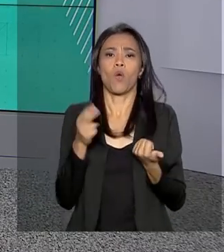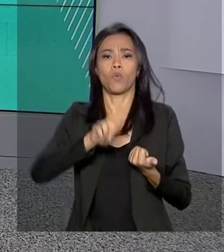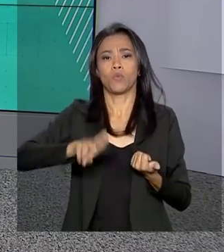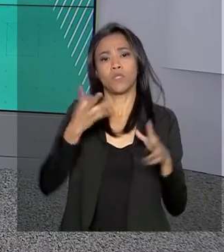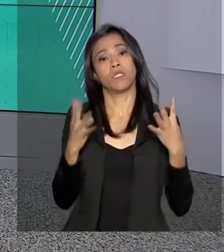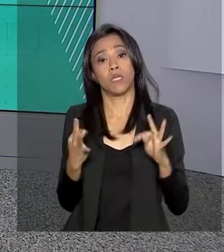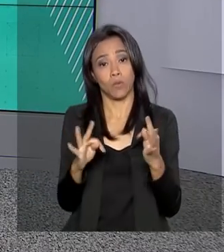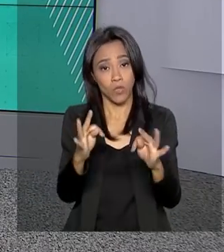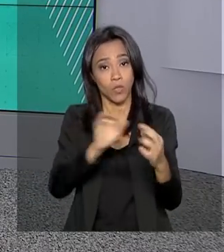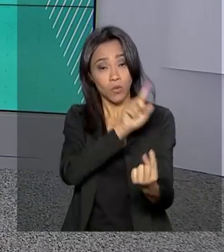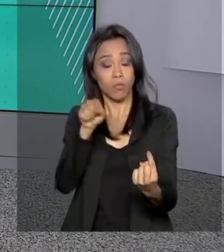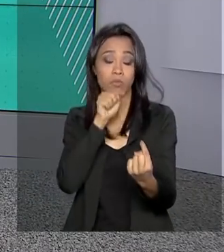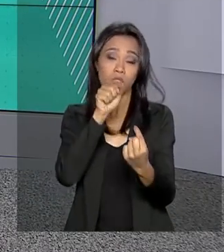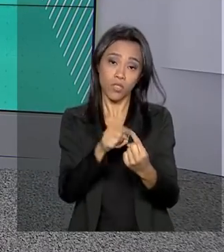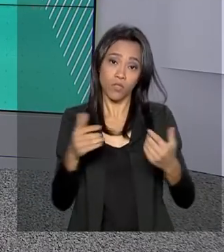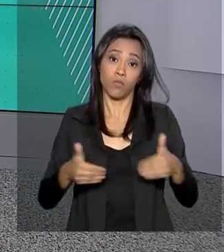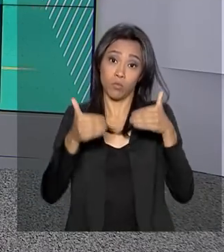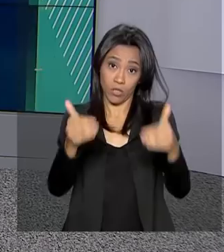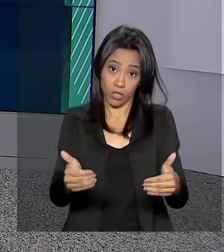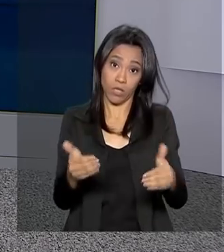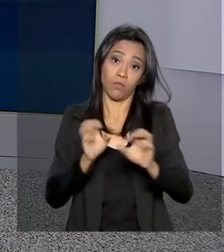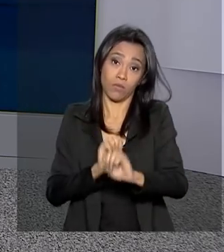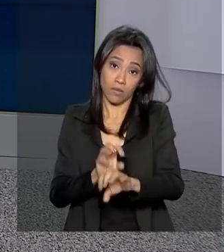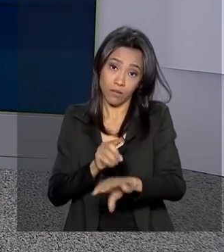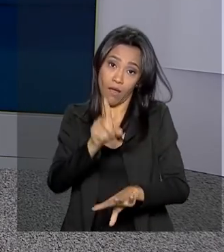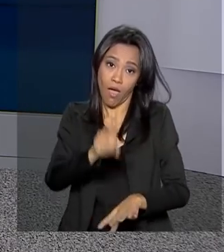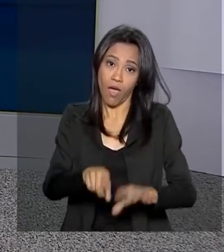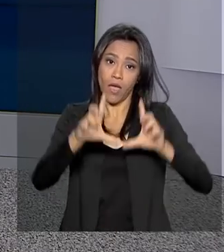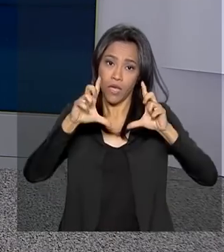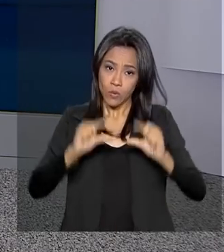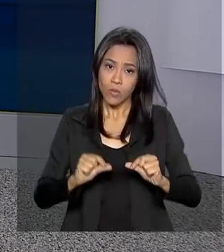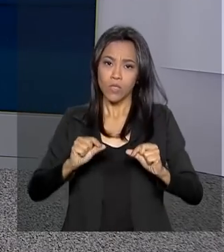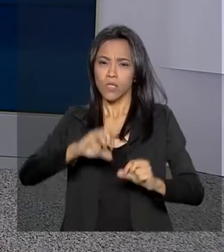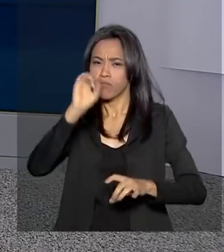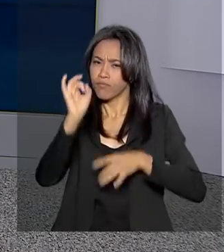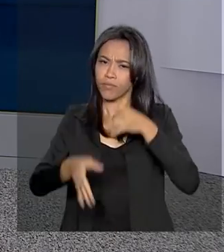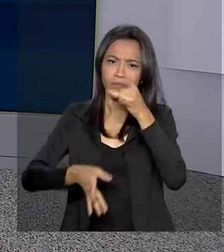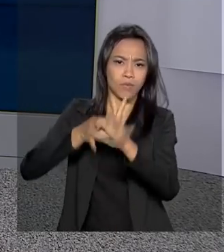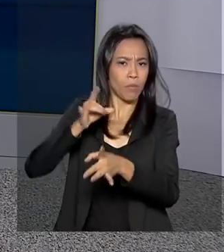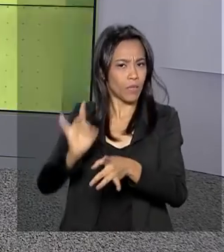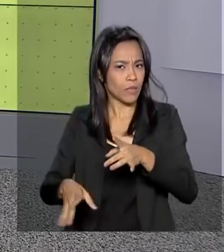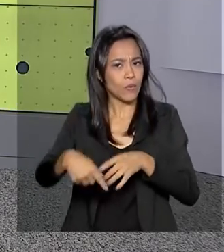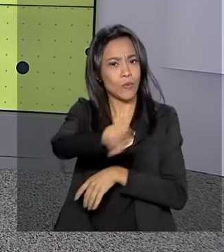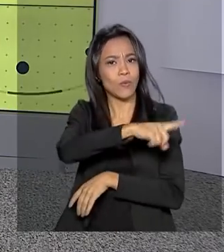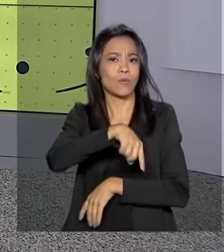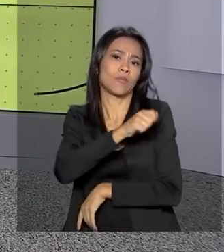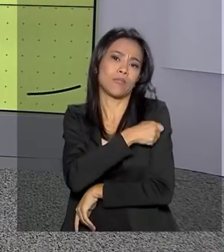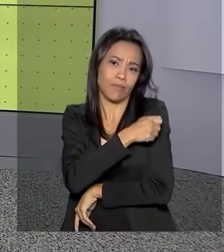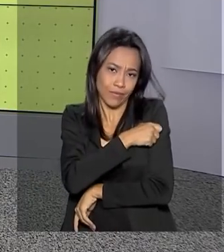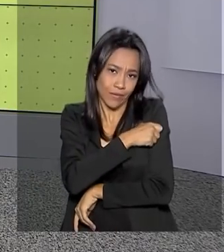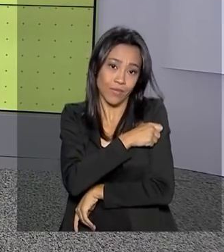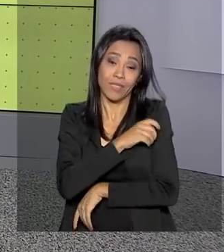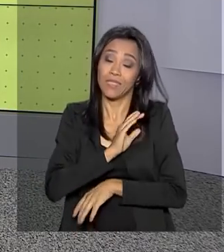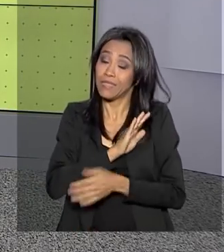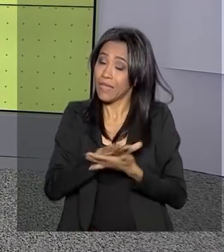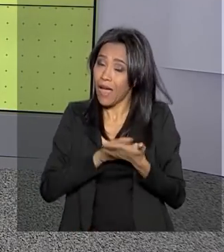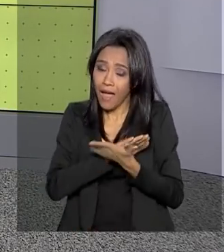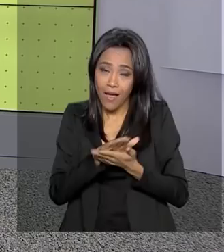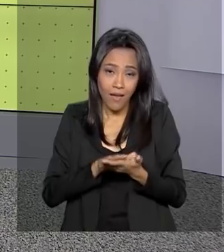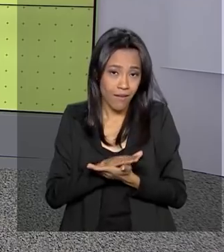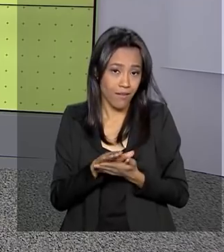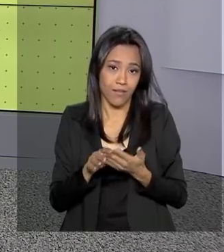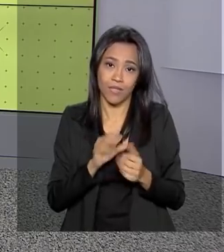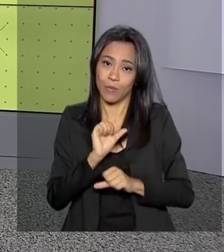prova, a intenção do Ministério da Educação é também diminuir a abstenção dos estudantes. Lembrando que nada muda para os